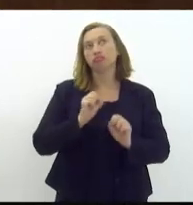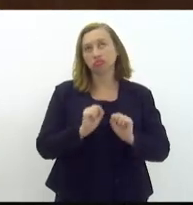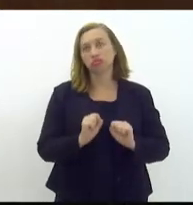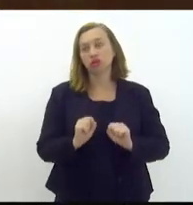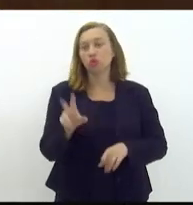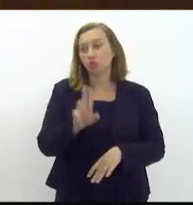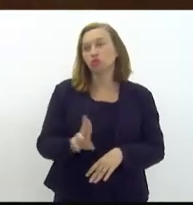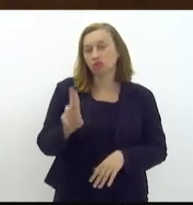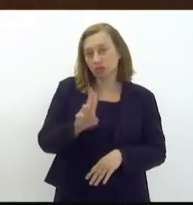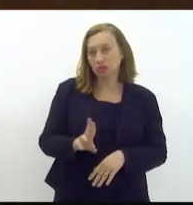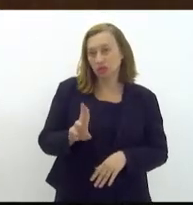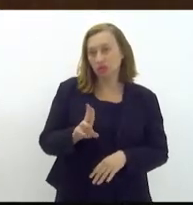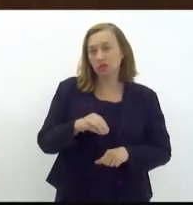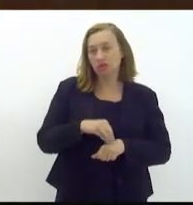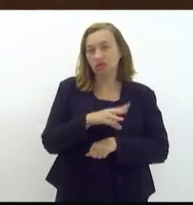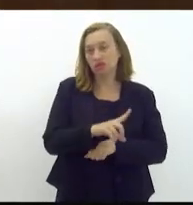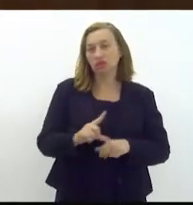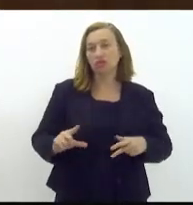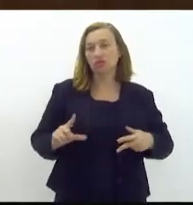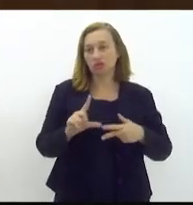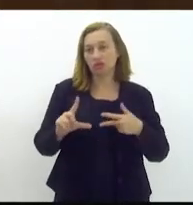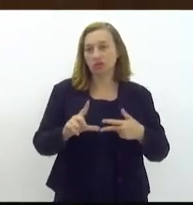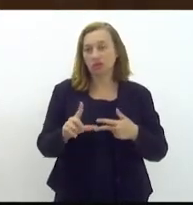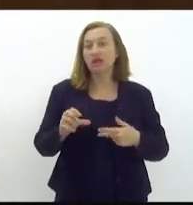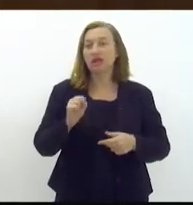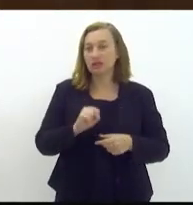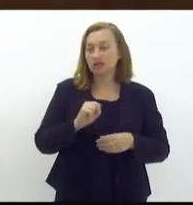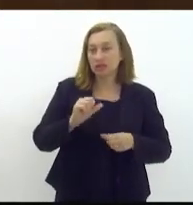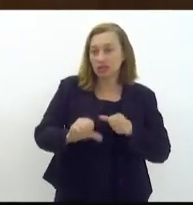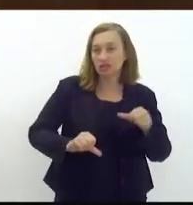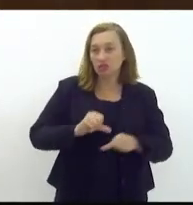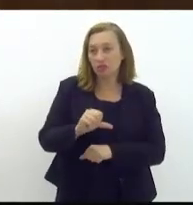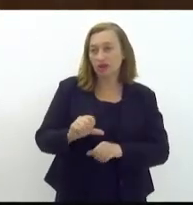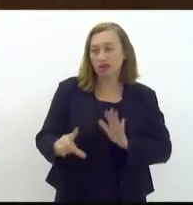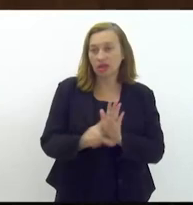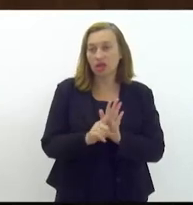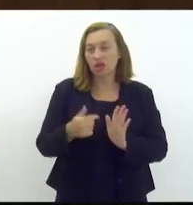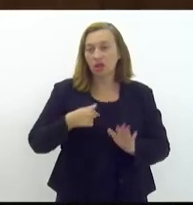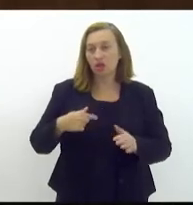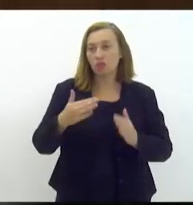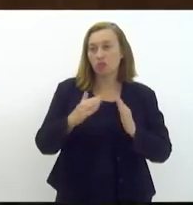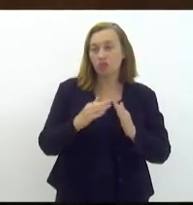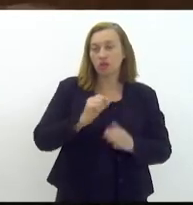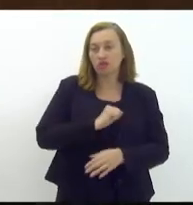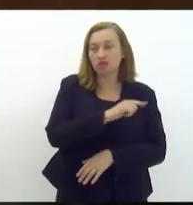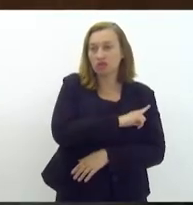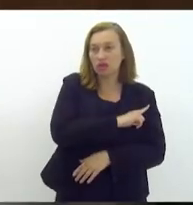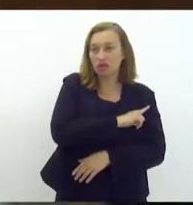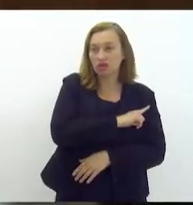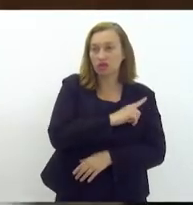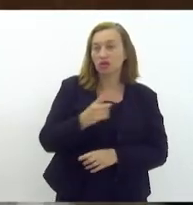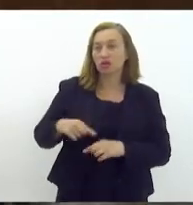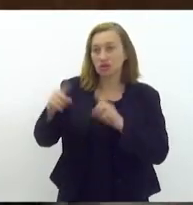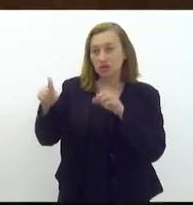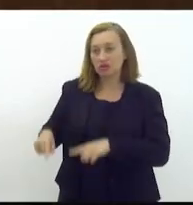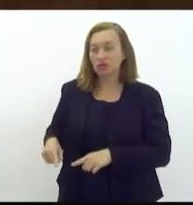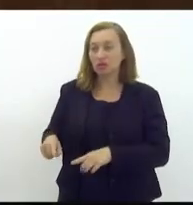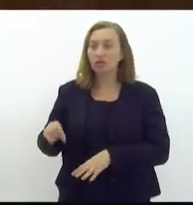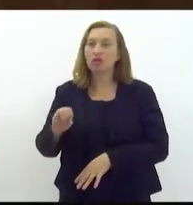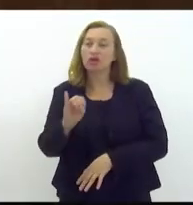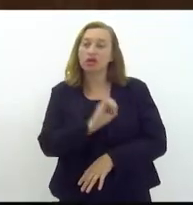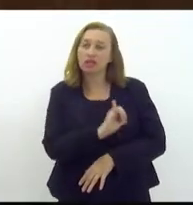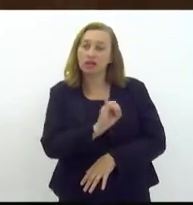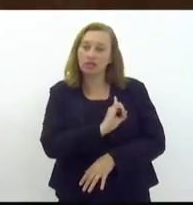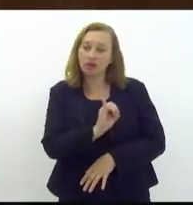indicação legislativa caso ela venha a ser transformada em lei. Eu moro em São Gonçalo sou servidor em Itaboraí na